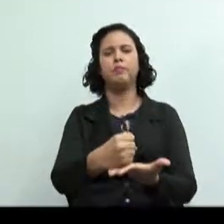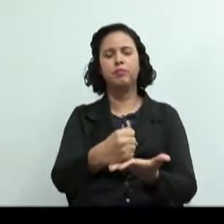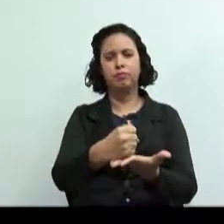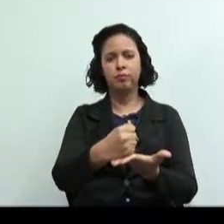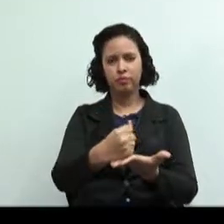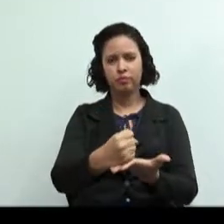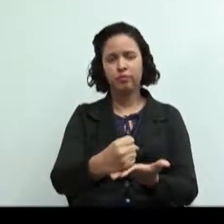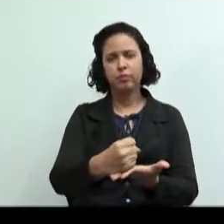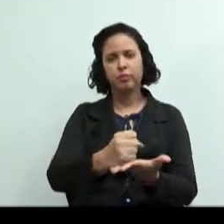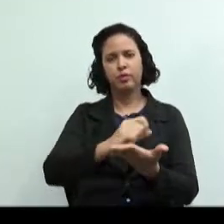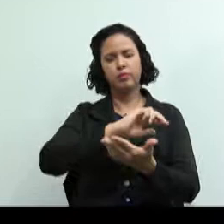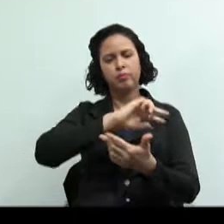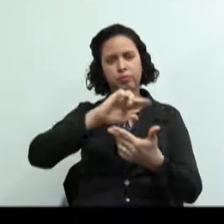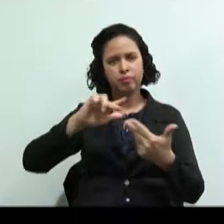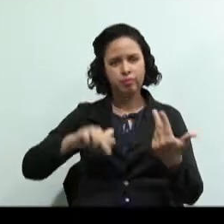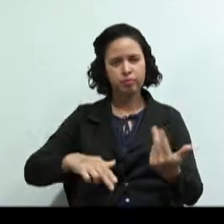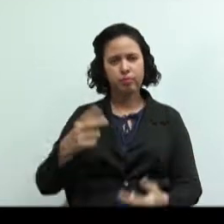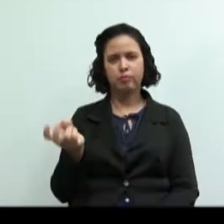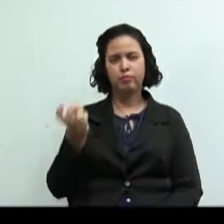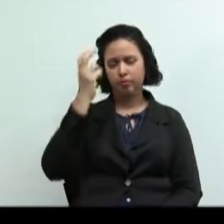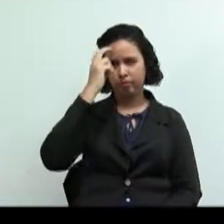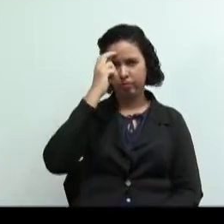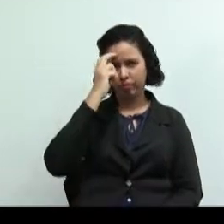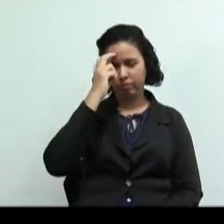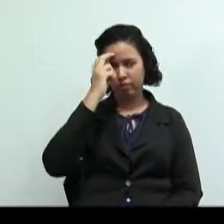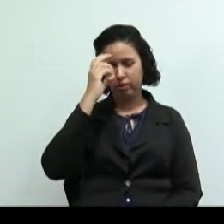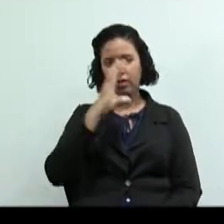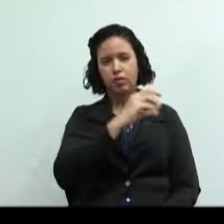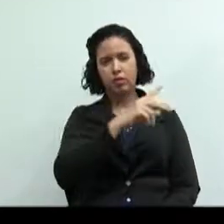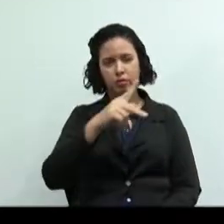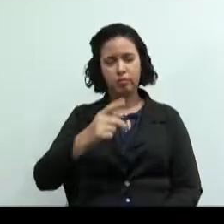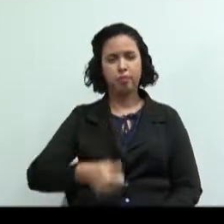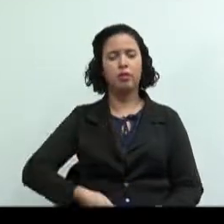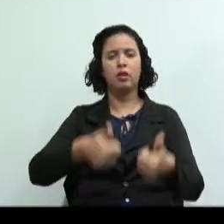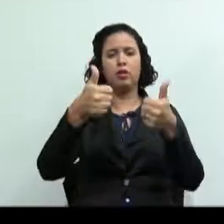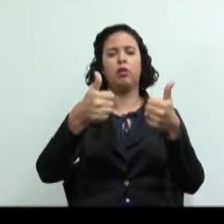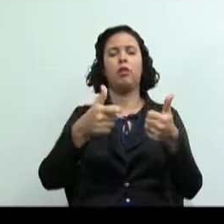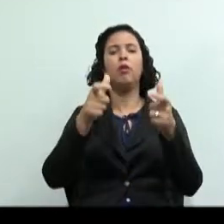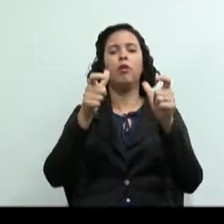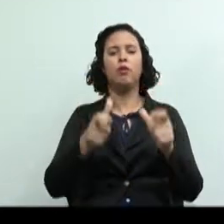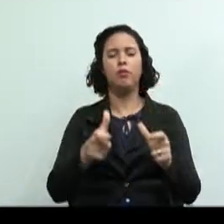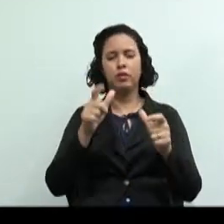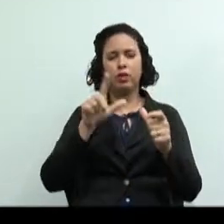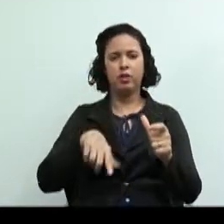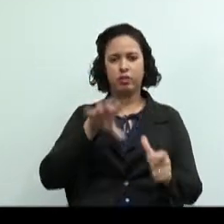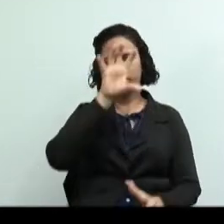concentração de cooperativas bem-sucedidas está nas regiões sul e sudeste do país.